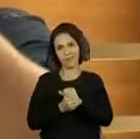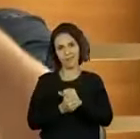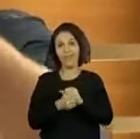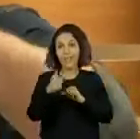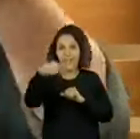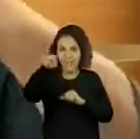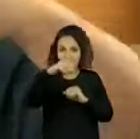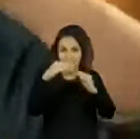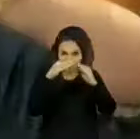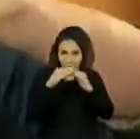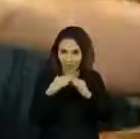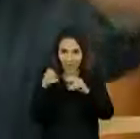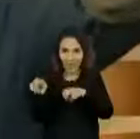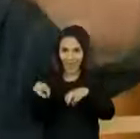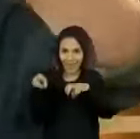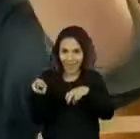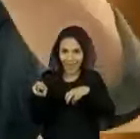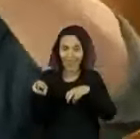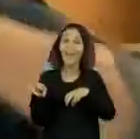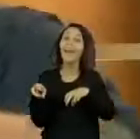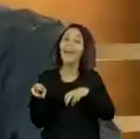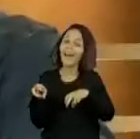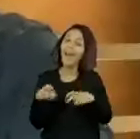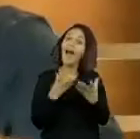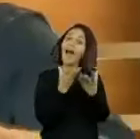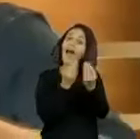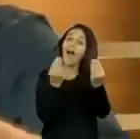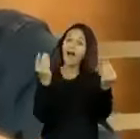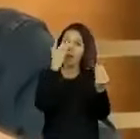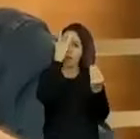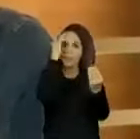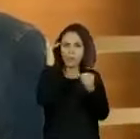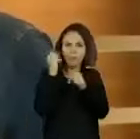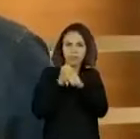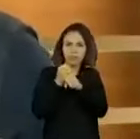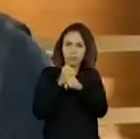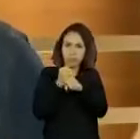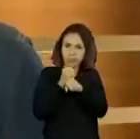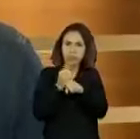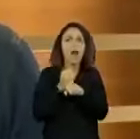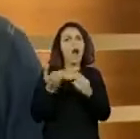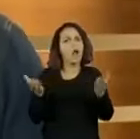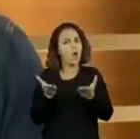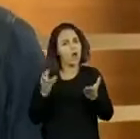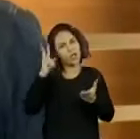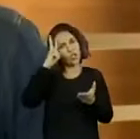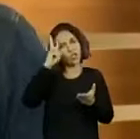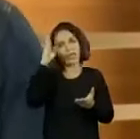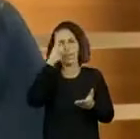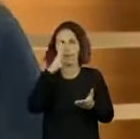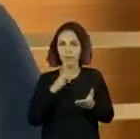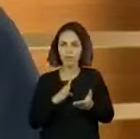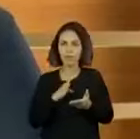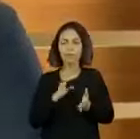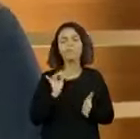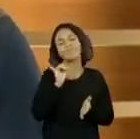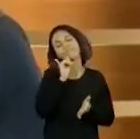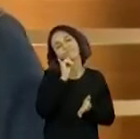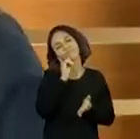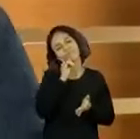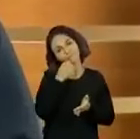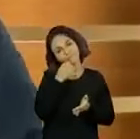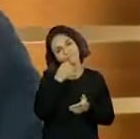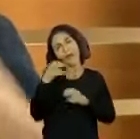espaço rural, quero que saibam. Muitas pessoas nos últimos anos aqui, na história do Brasil, infelizmente